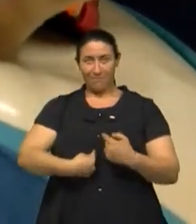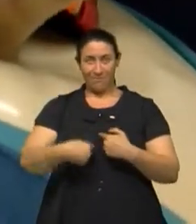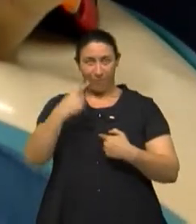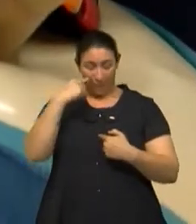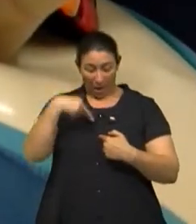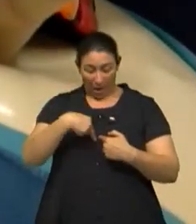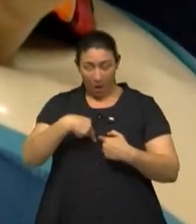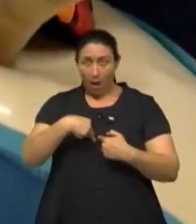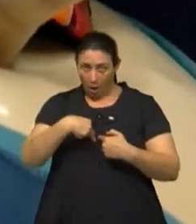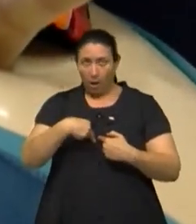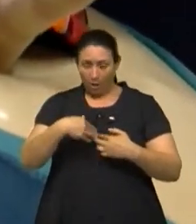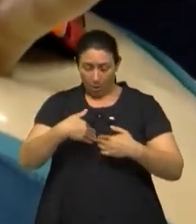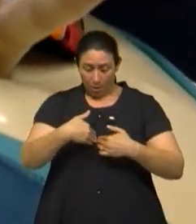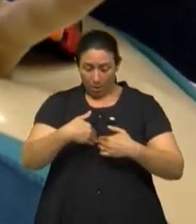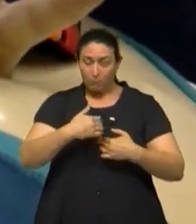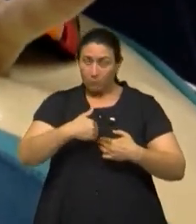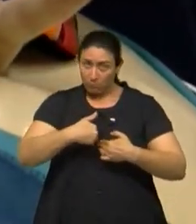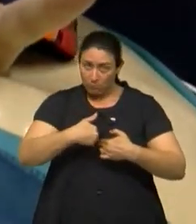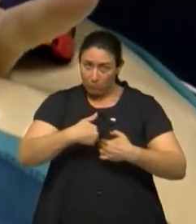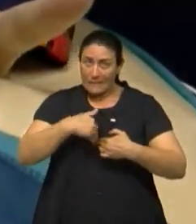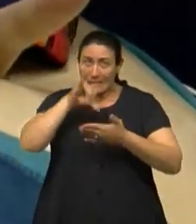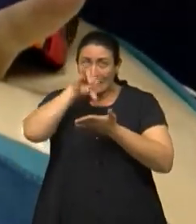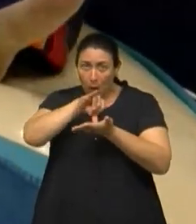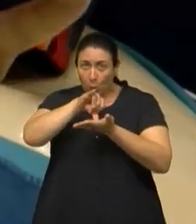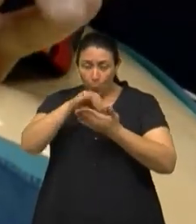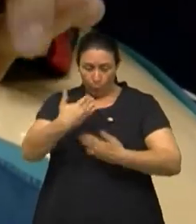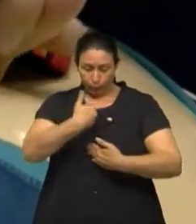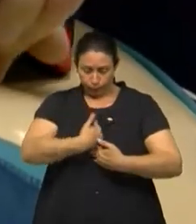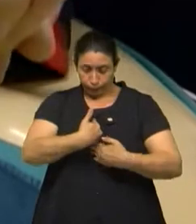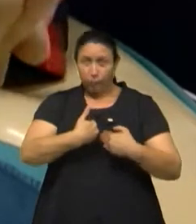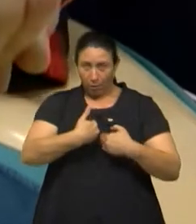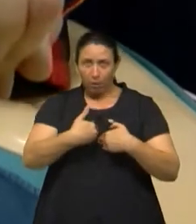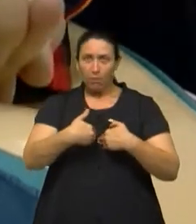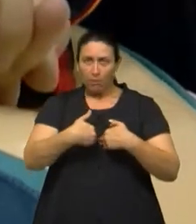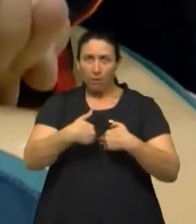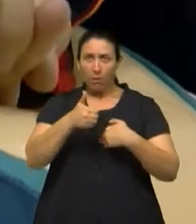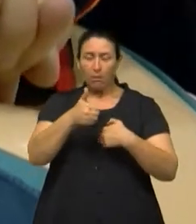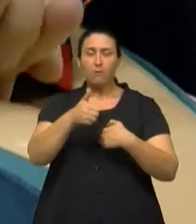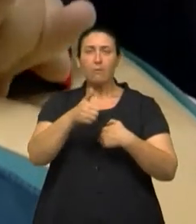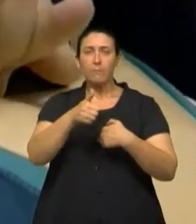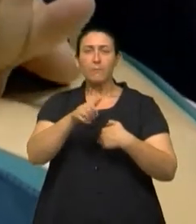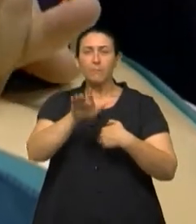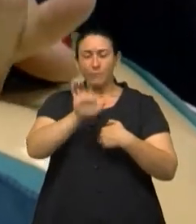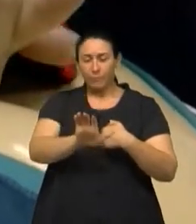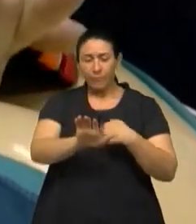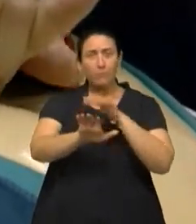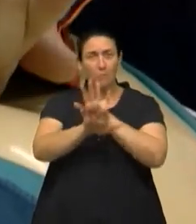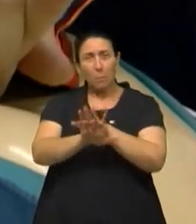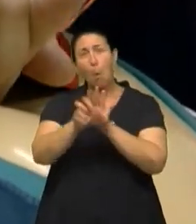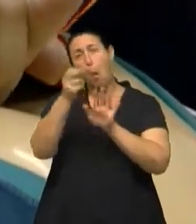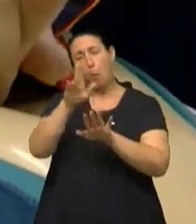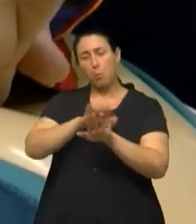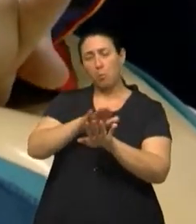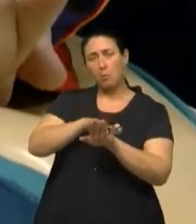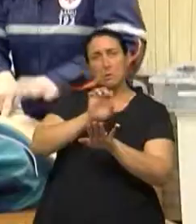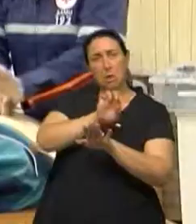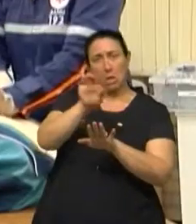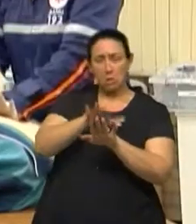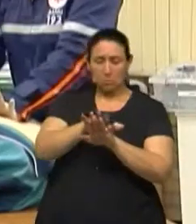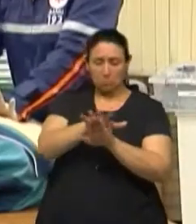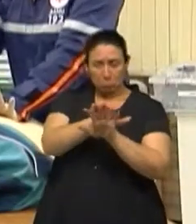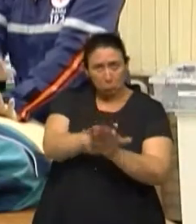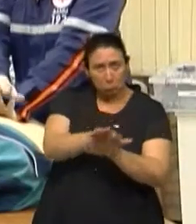Bem no centro dessa linha, eu vou posicionar as minhas mãos. A mão esquerda pode ser primeiro, tanto faz.